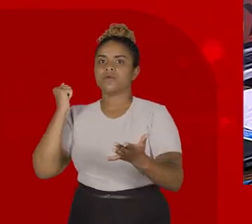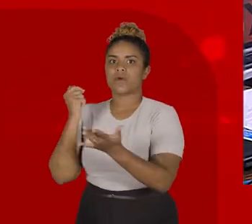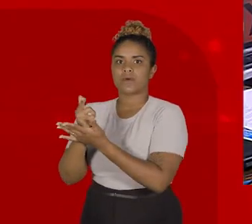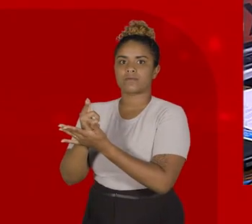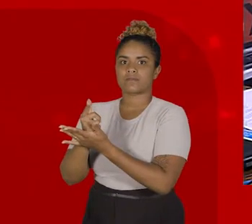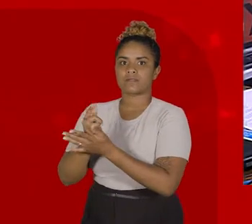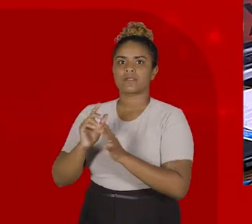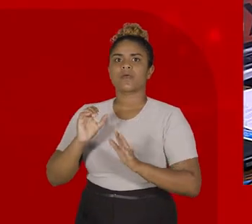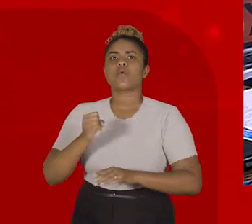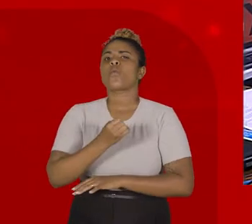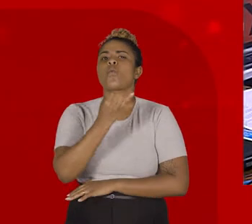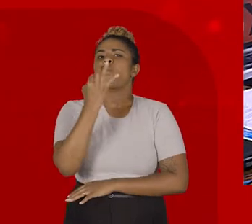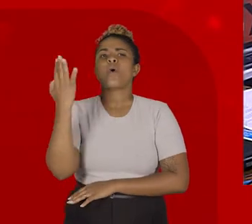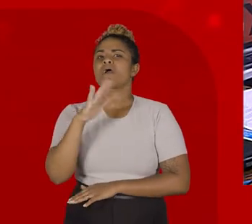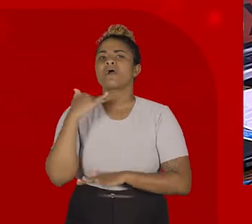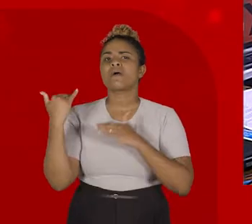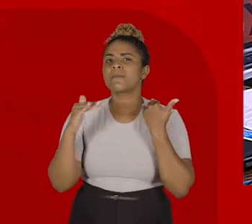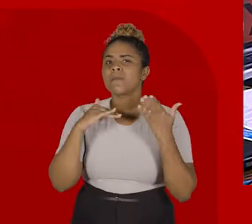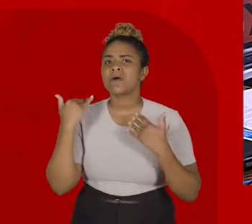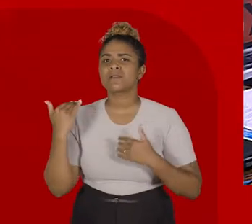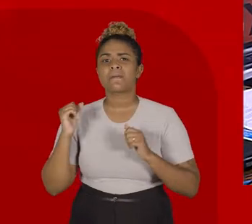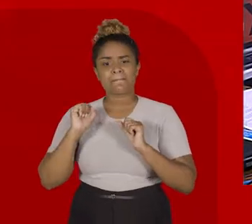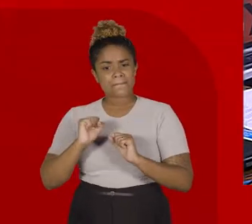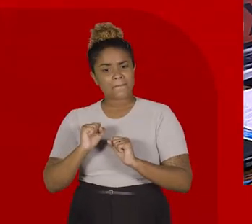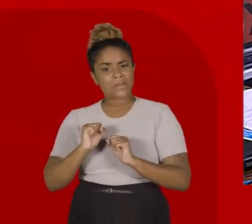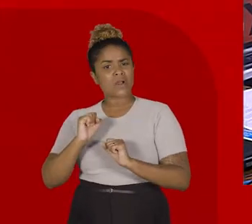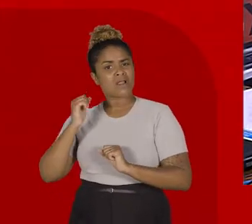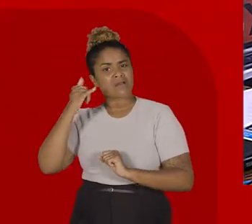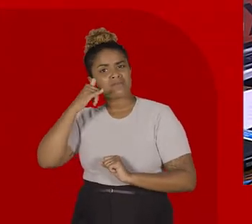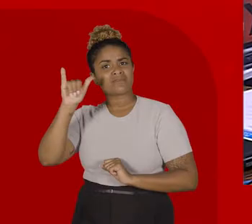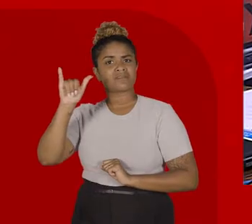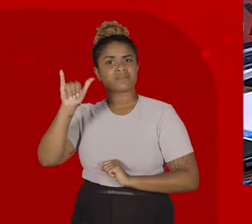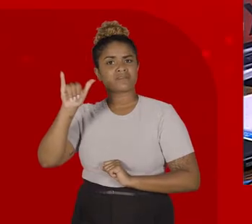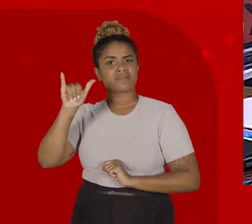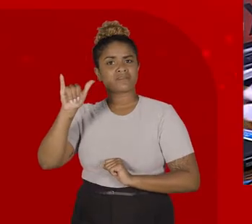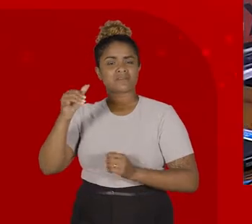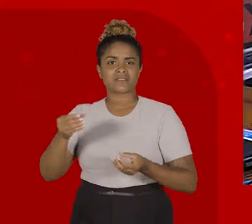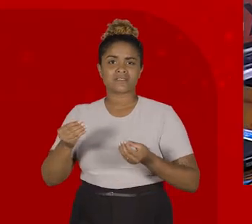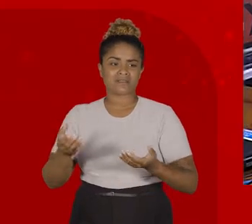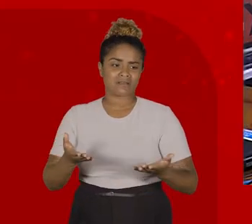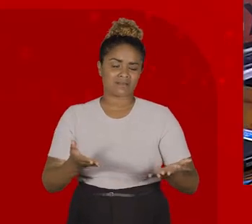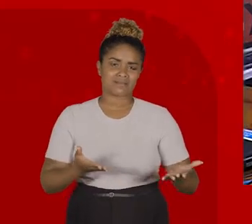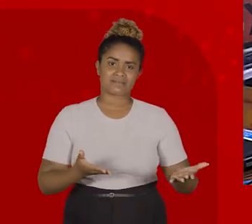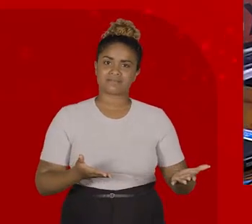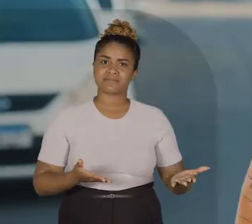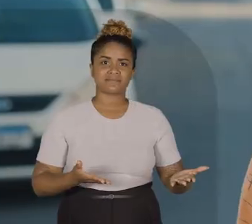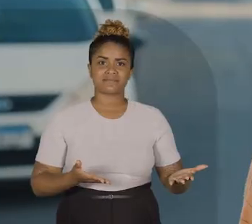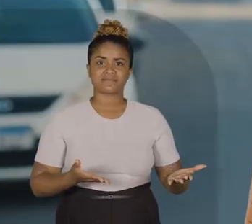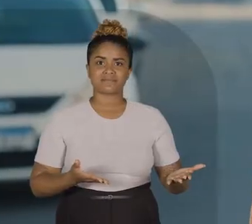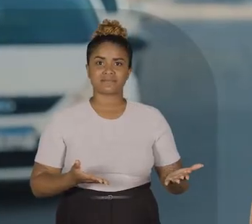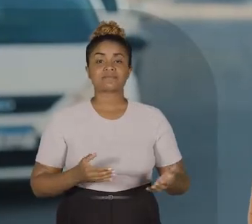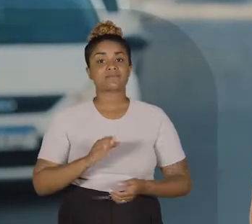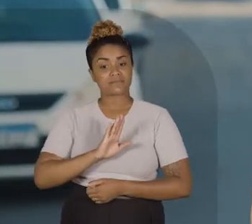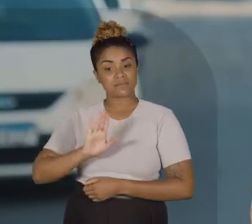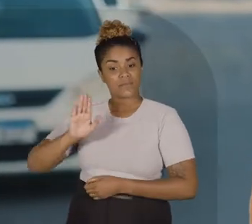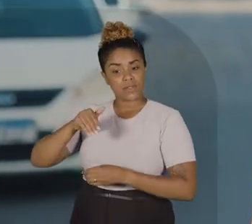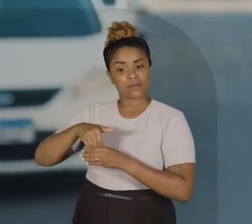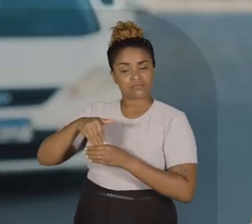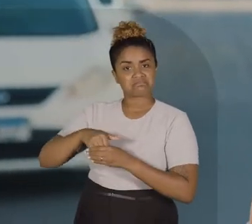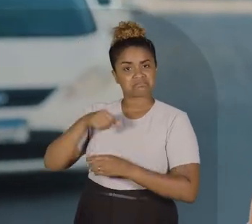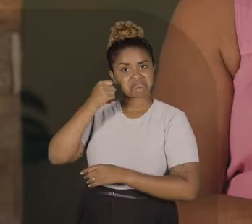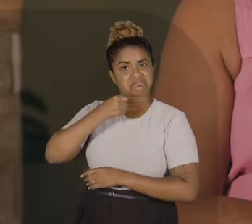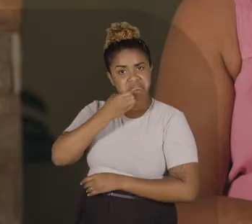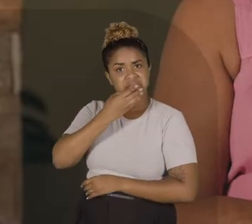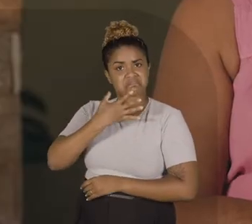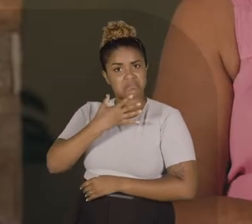Quantas mortes poderíamos ter evitado se não fossem coisas desse tipo que está aqui? O mandato dele como senador é